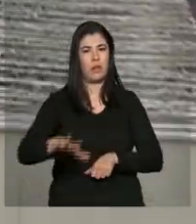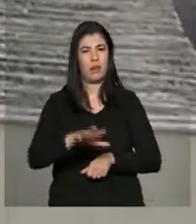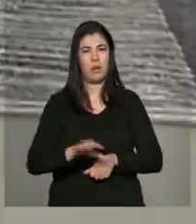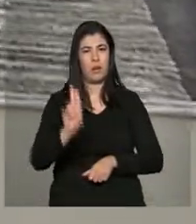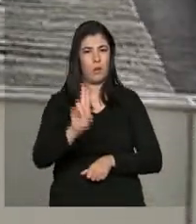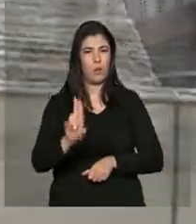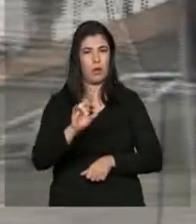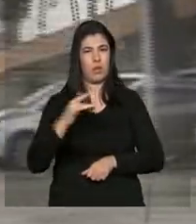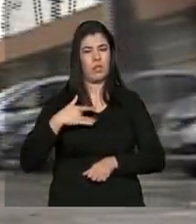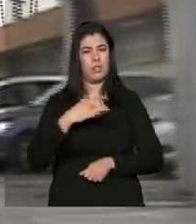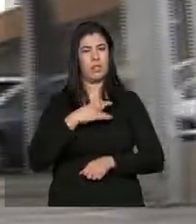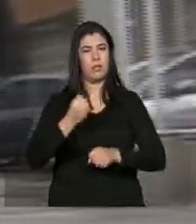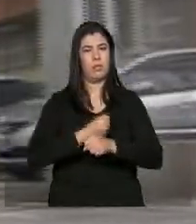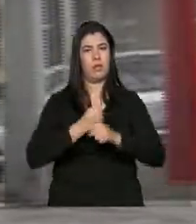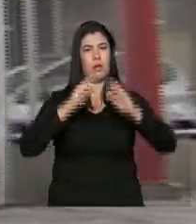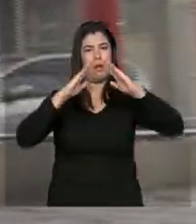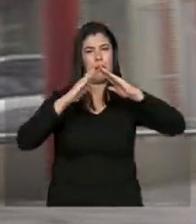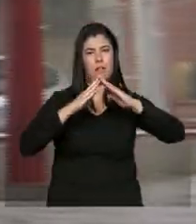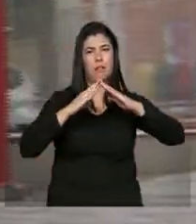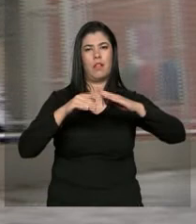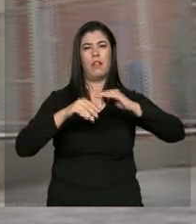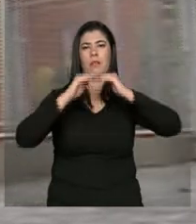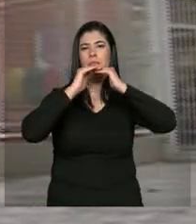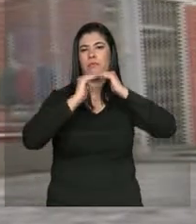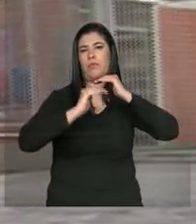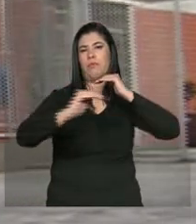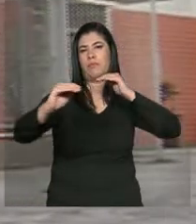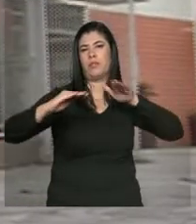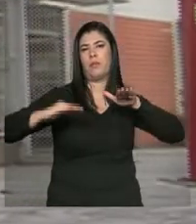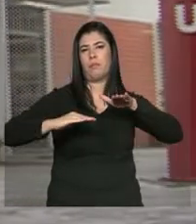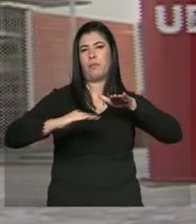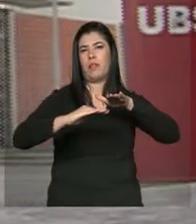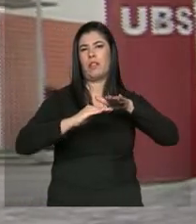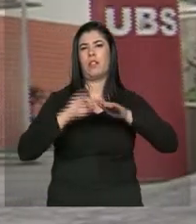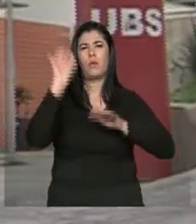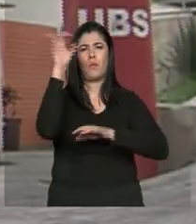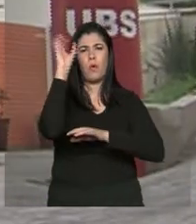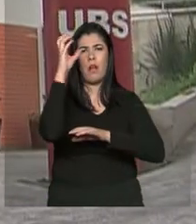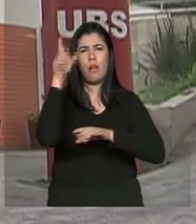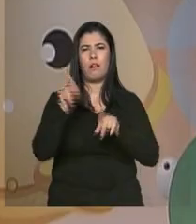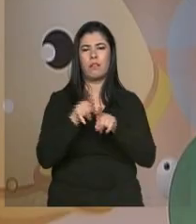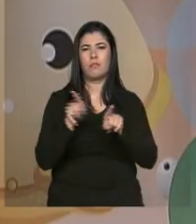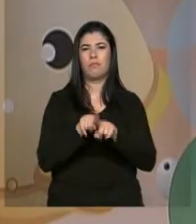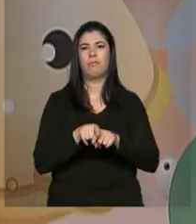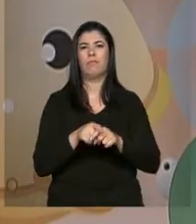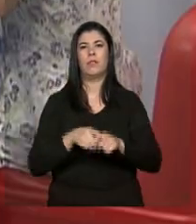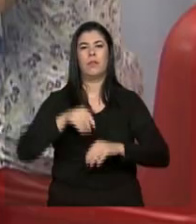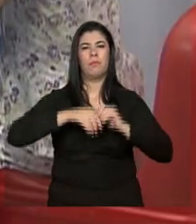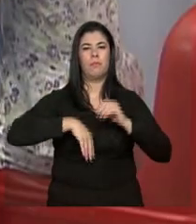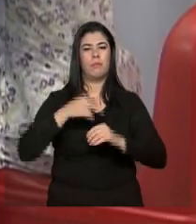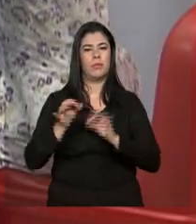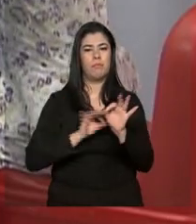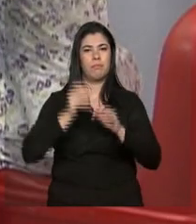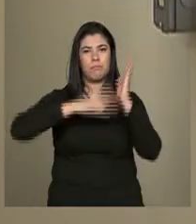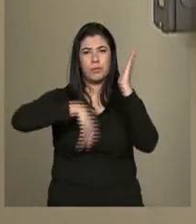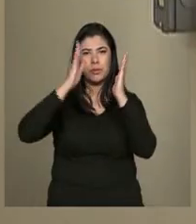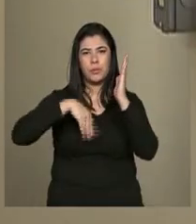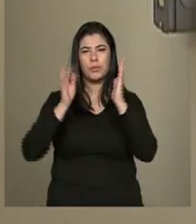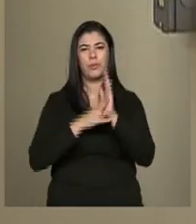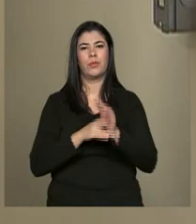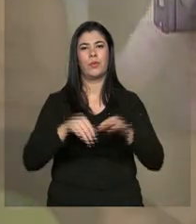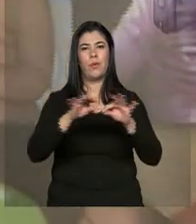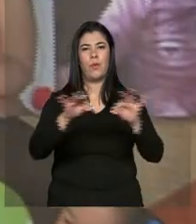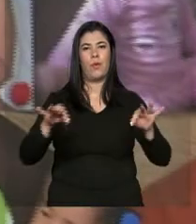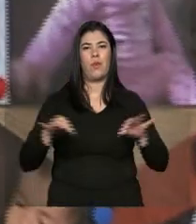recuperação do telhado, cobertura do estacionamento para ambulâncias, instalação de pórtico, pintura, brinquedoteca,